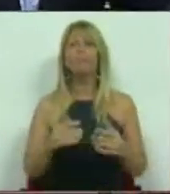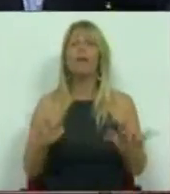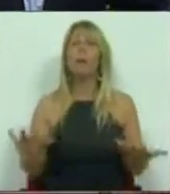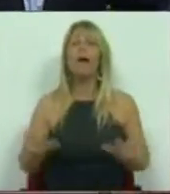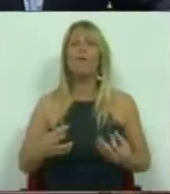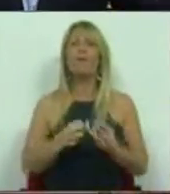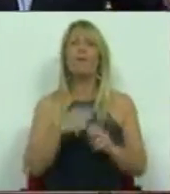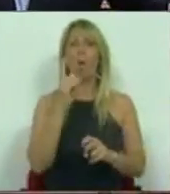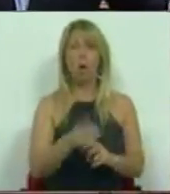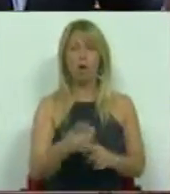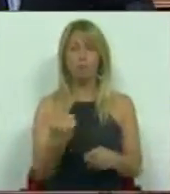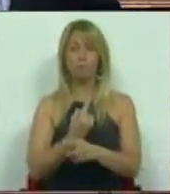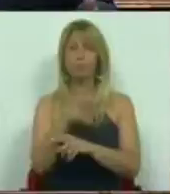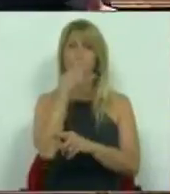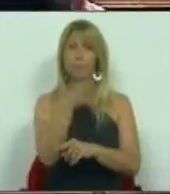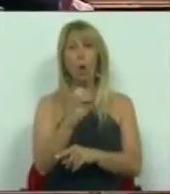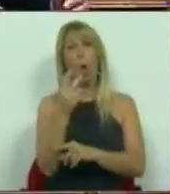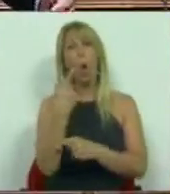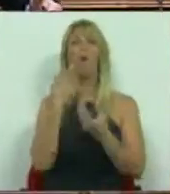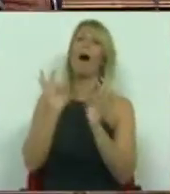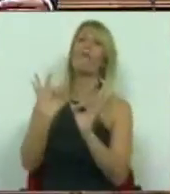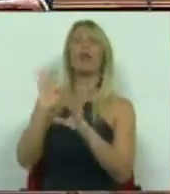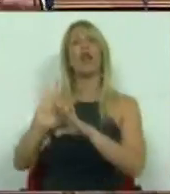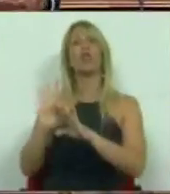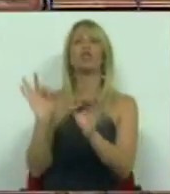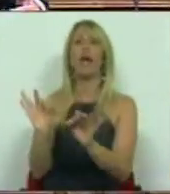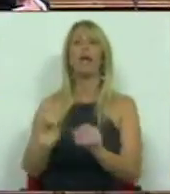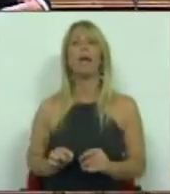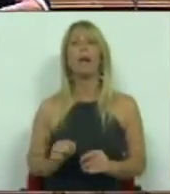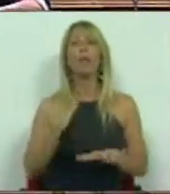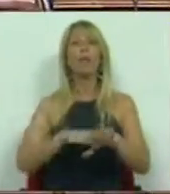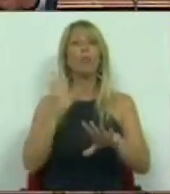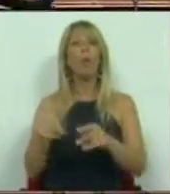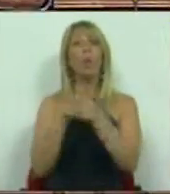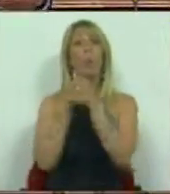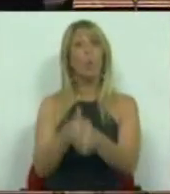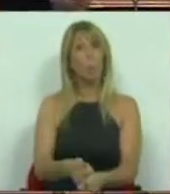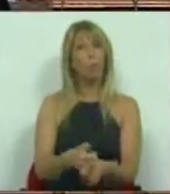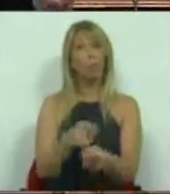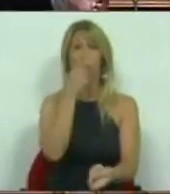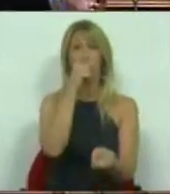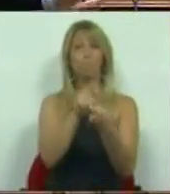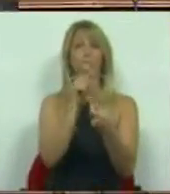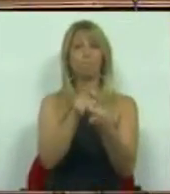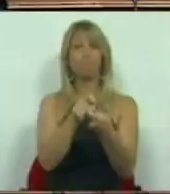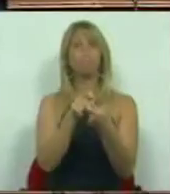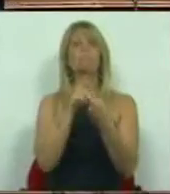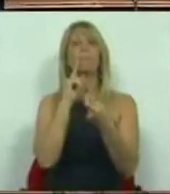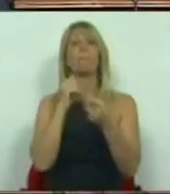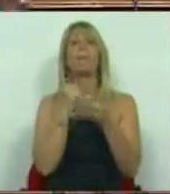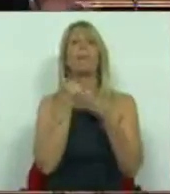veio aqui referir e elogiar foi o cumprimento da parte com participação nacional no PRODER,